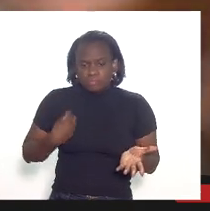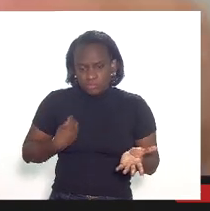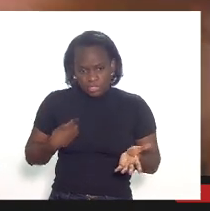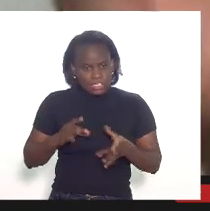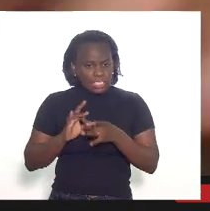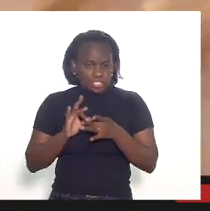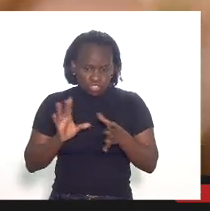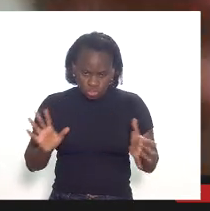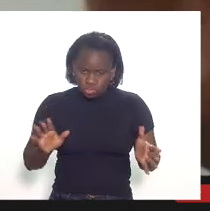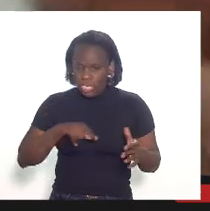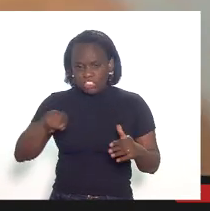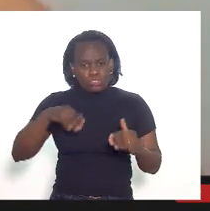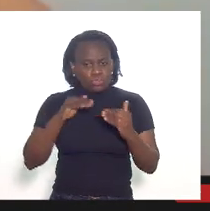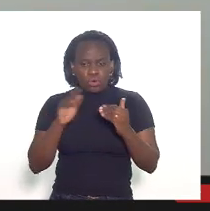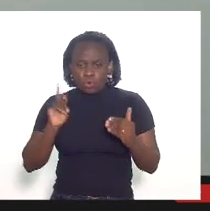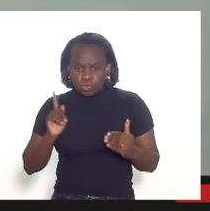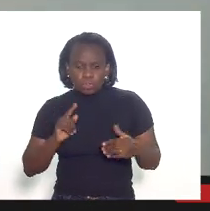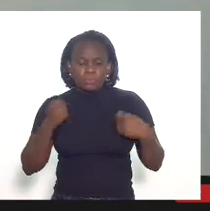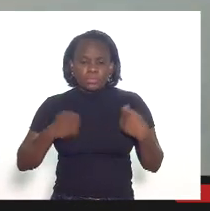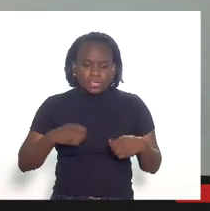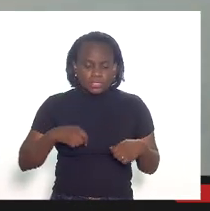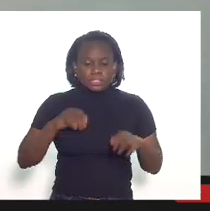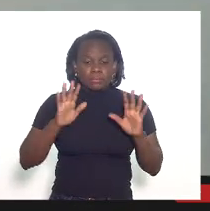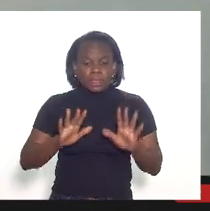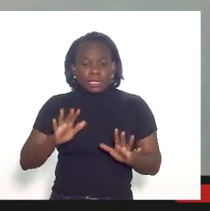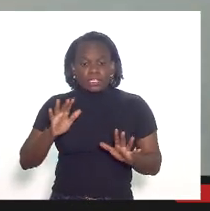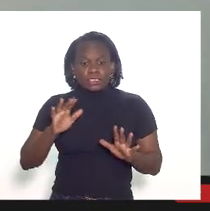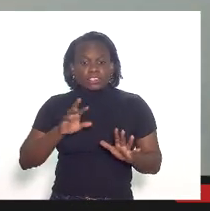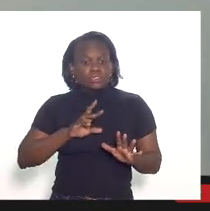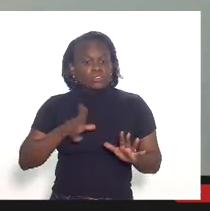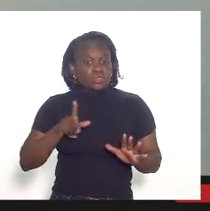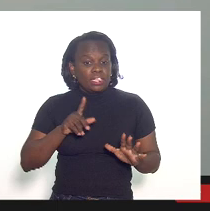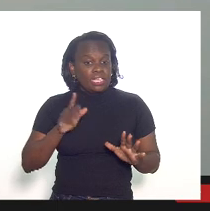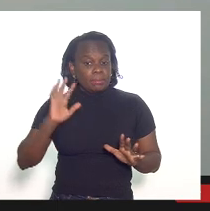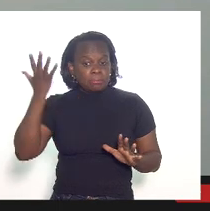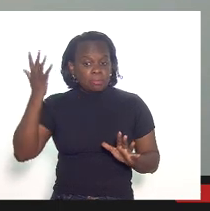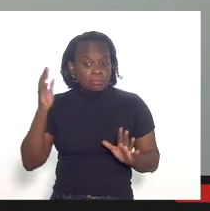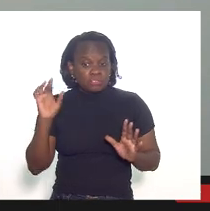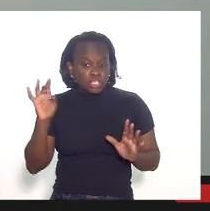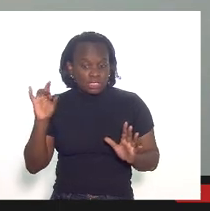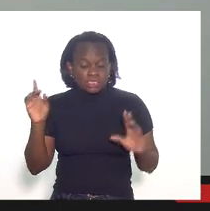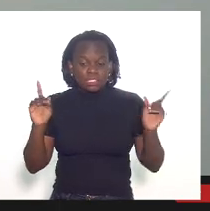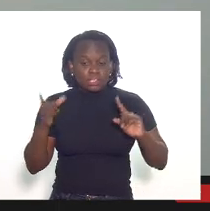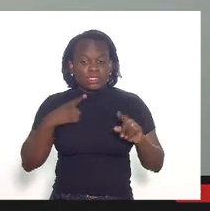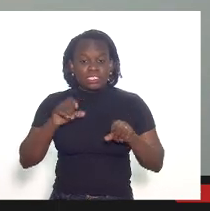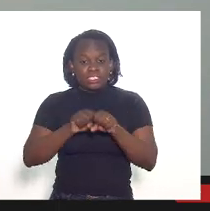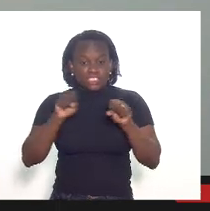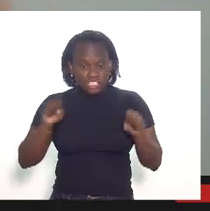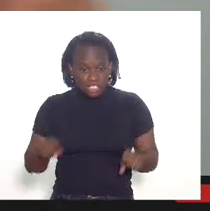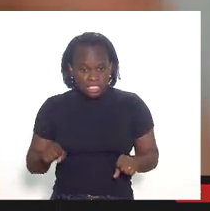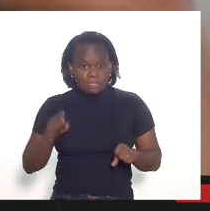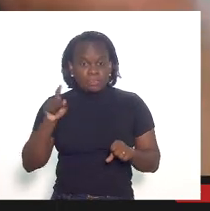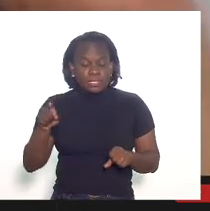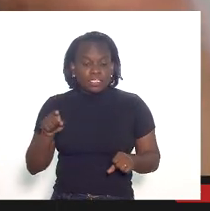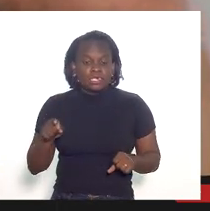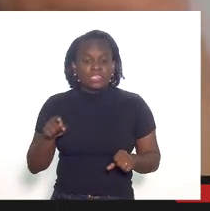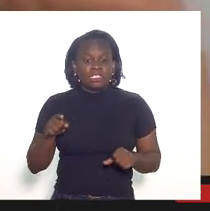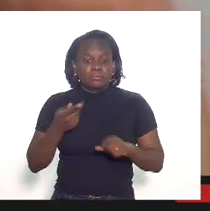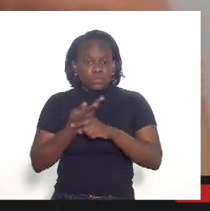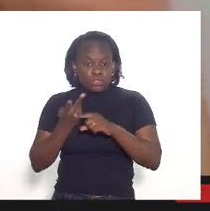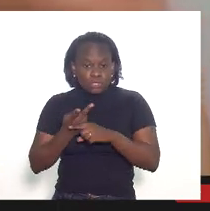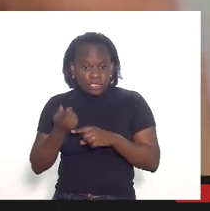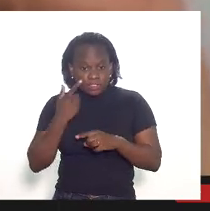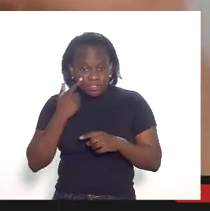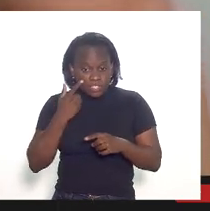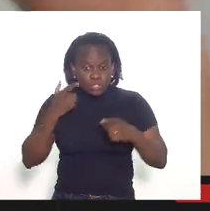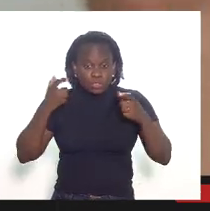deixou nós não concordamos tinha que ter alguma previsibilidade mas isso não é feito do nada existe um sistema e segundo esse sistema ele procura um ponto